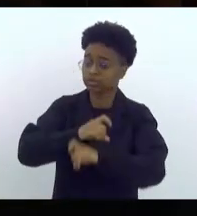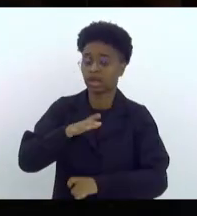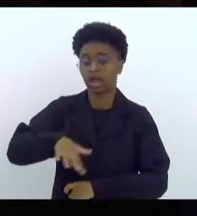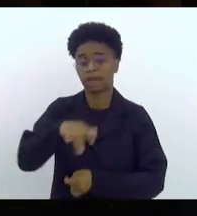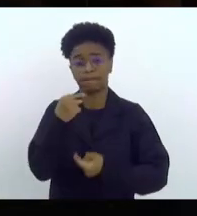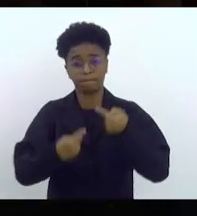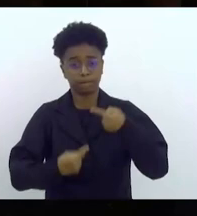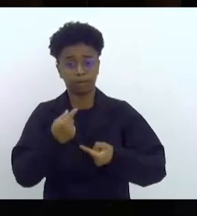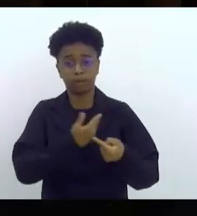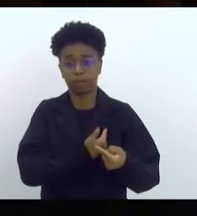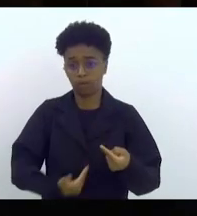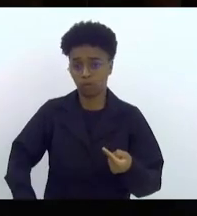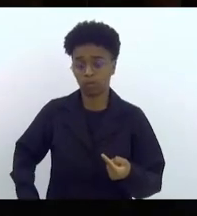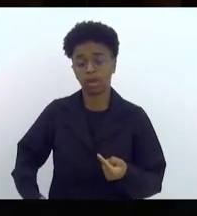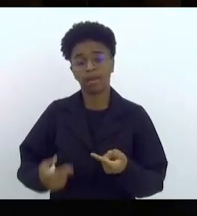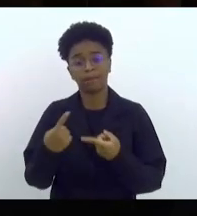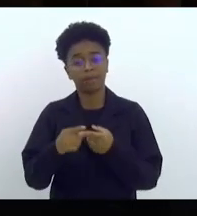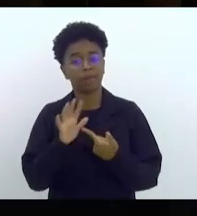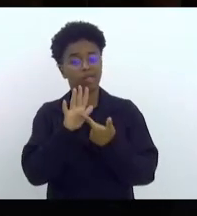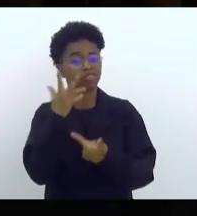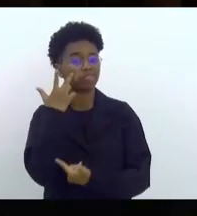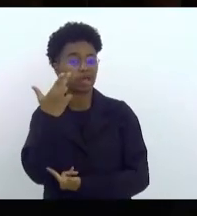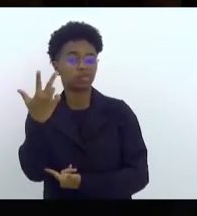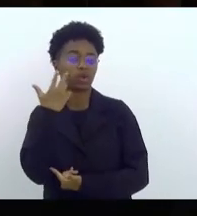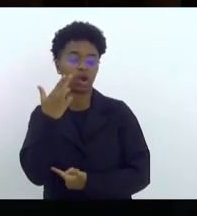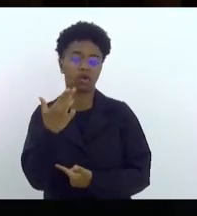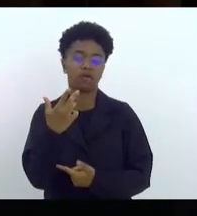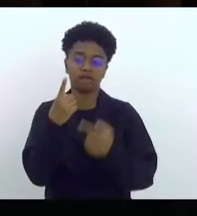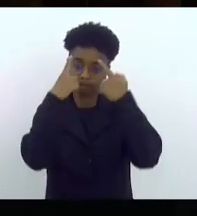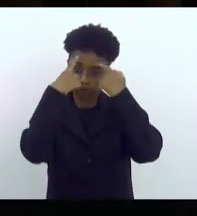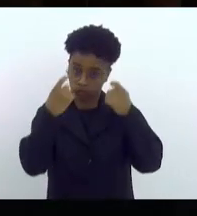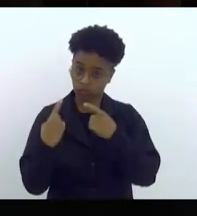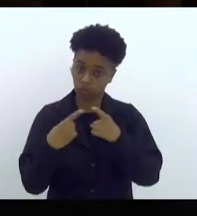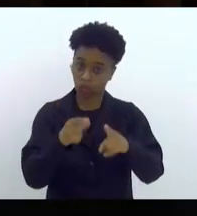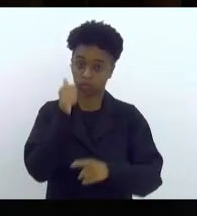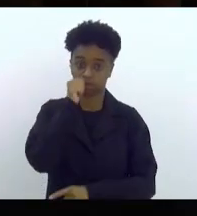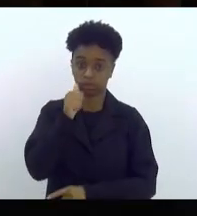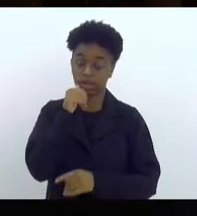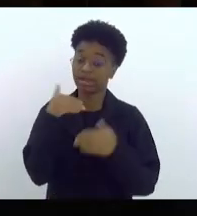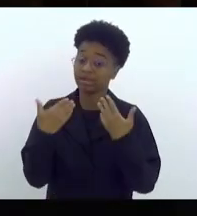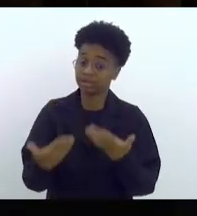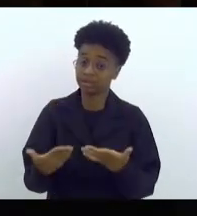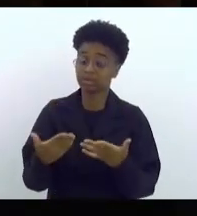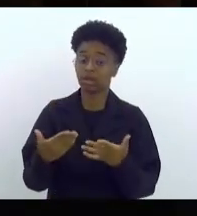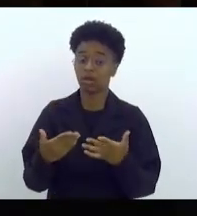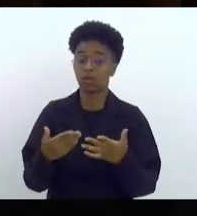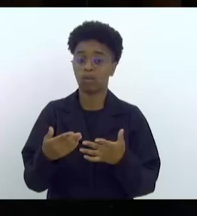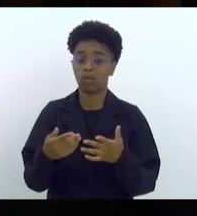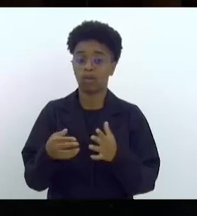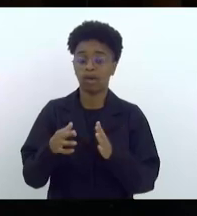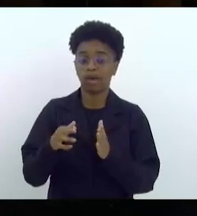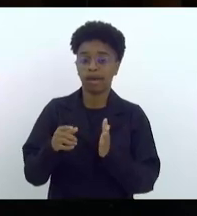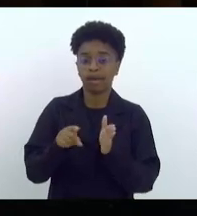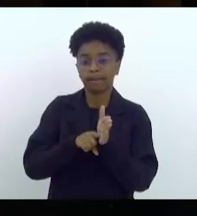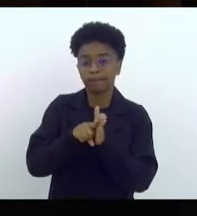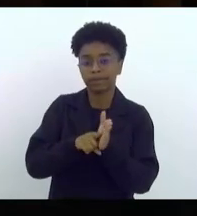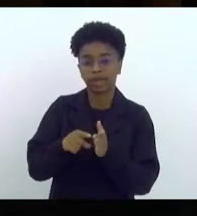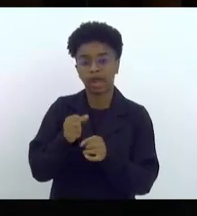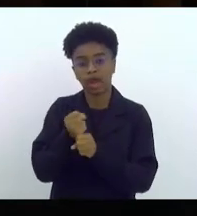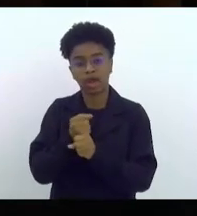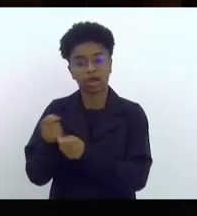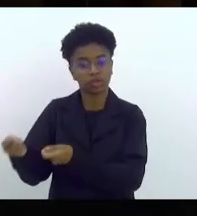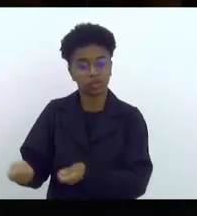naturalizam a violência contra as mulheres. Então, nesse sentido, o Anuário dá conta de uma explosão